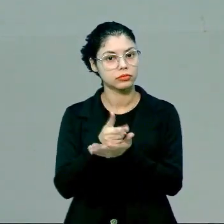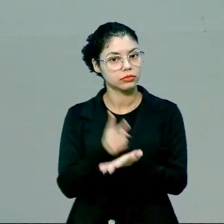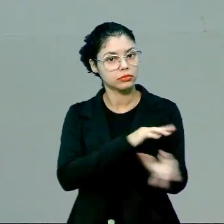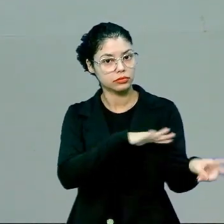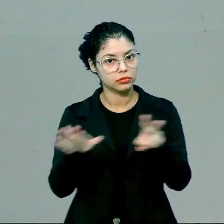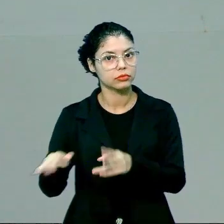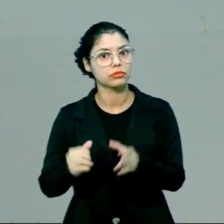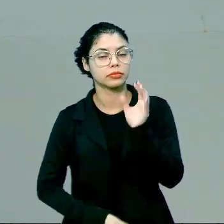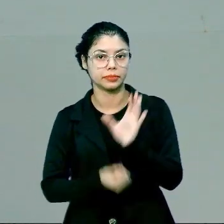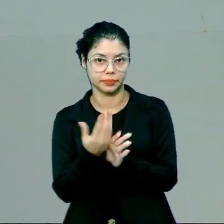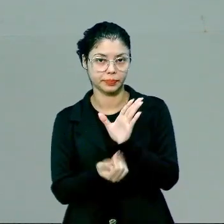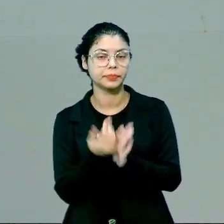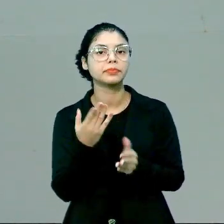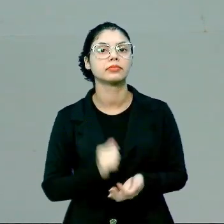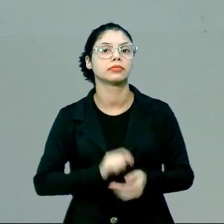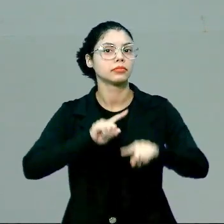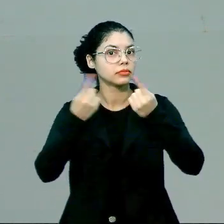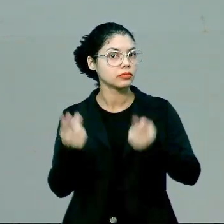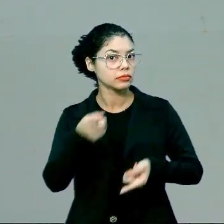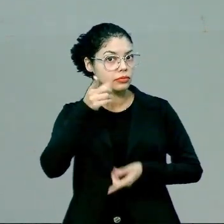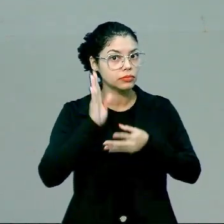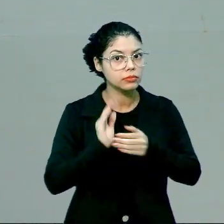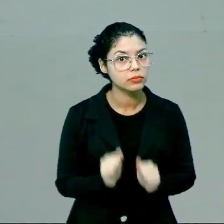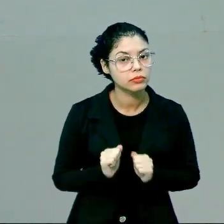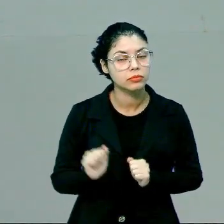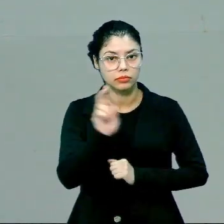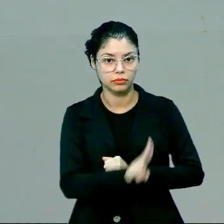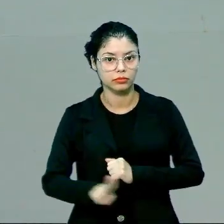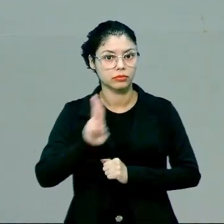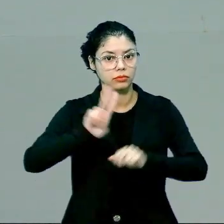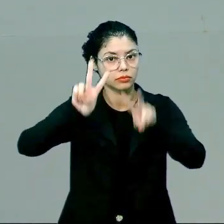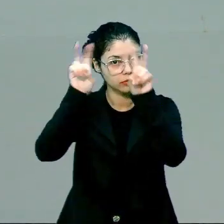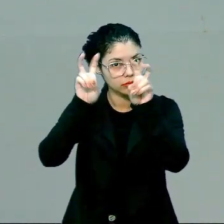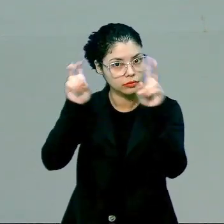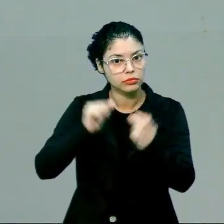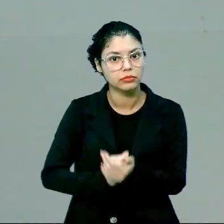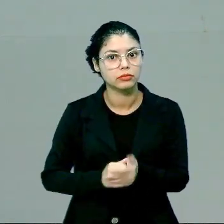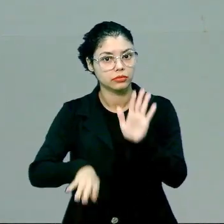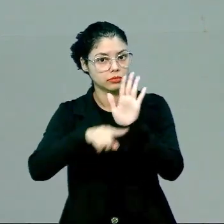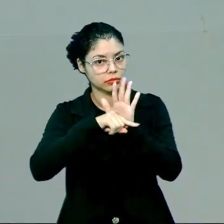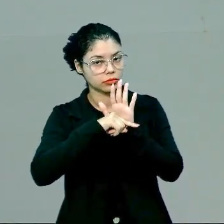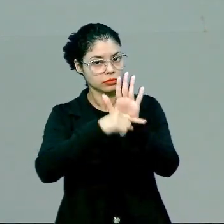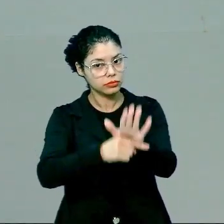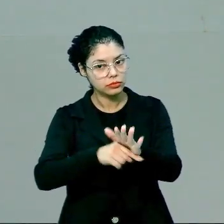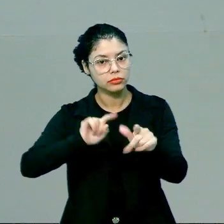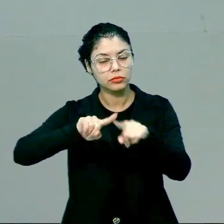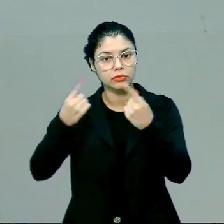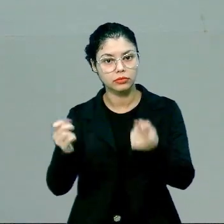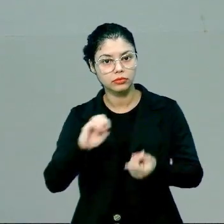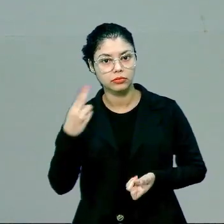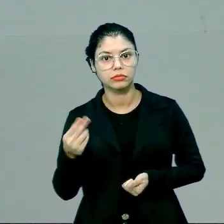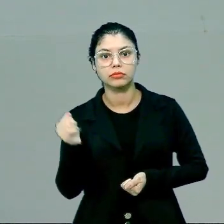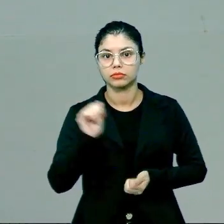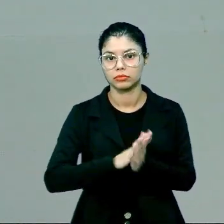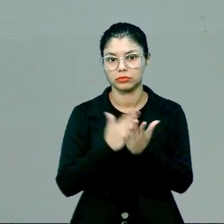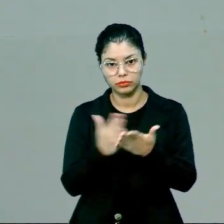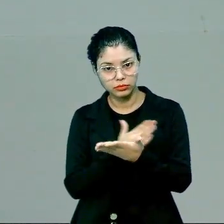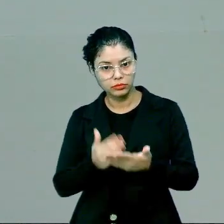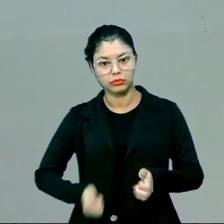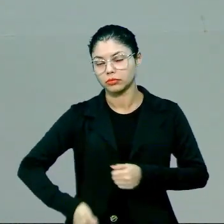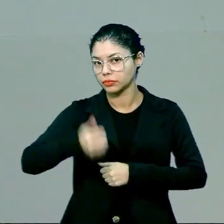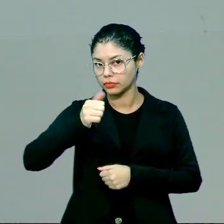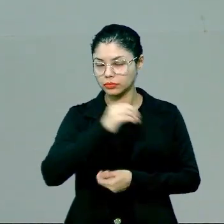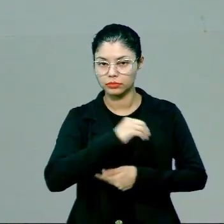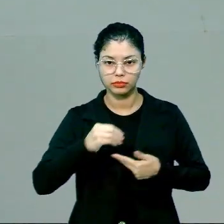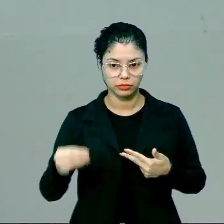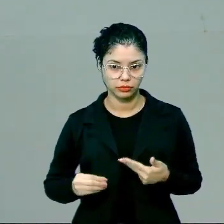produzam uma redação. E aí vocês podem utilizar os temas que estão disponíveis na internet ou nos nossos livros, aquele Aprovenem que